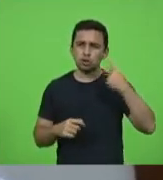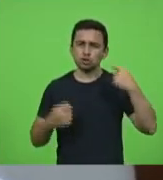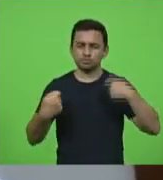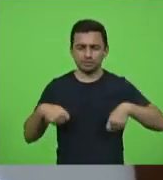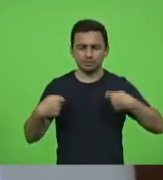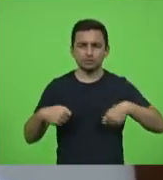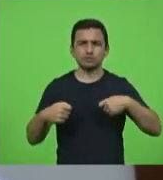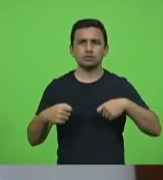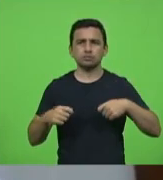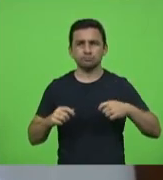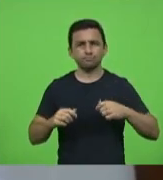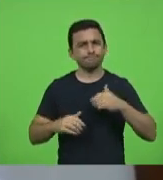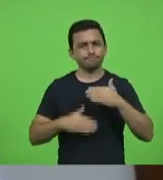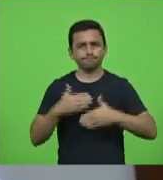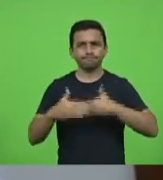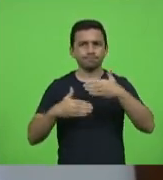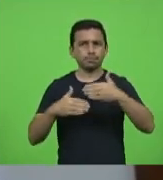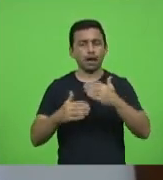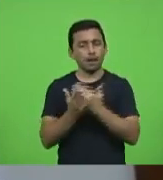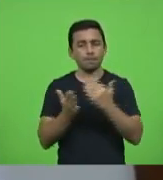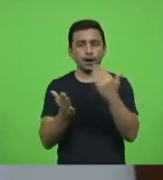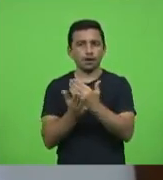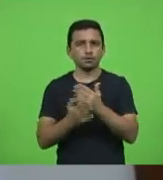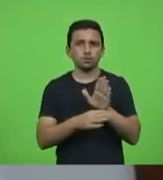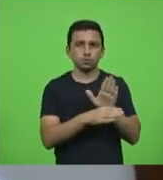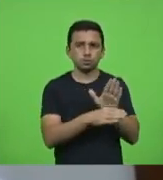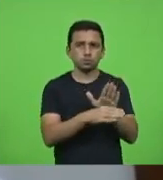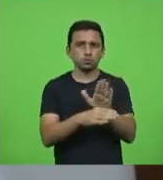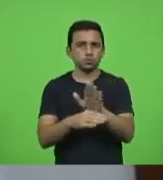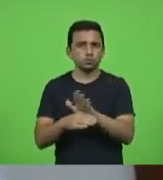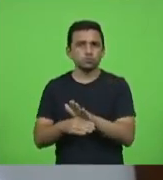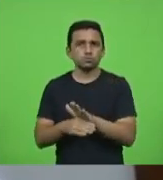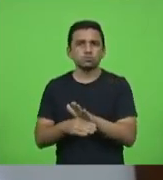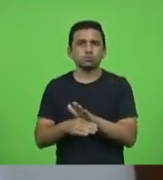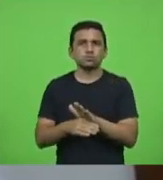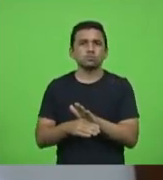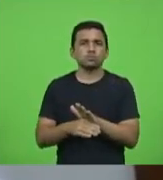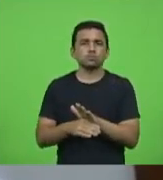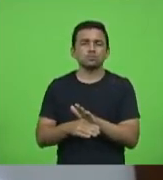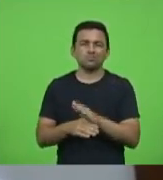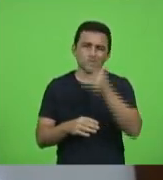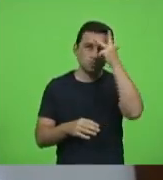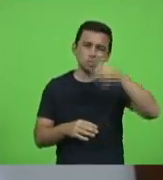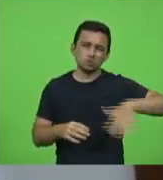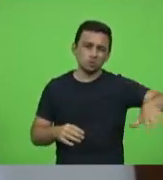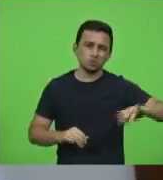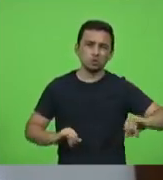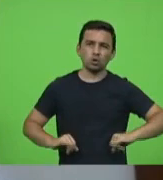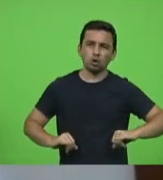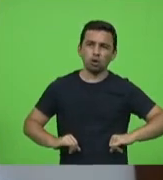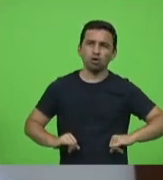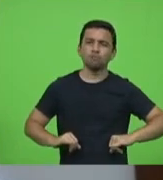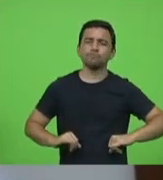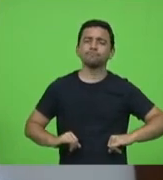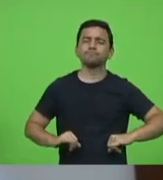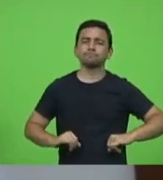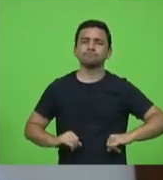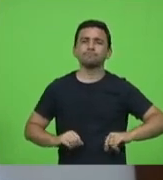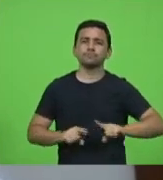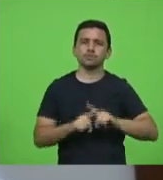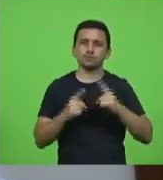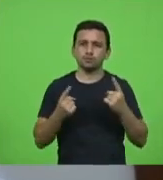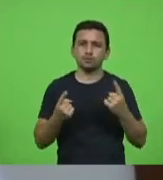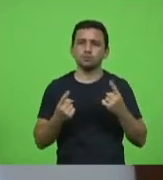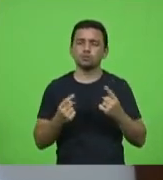quanto mais intermedia mais problema causa e mais as pessoas sofrem então parabéns aí o líder do